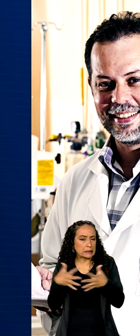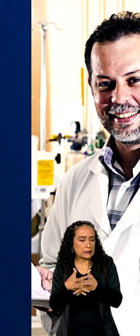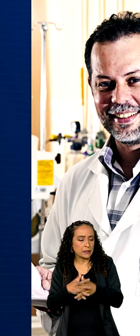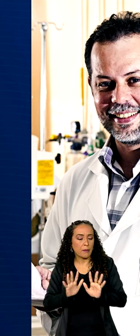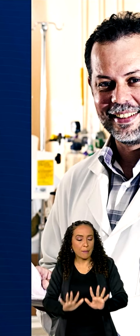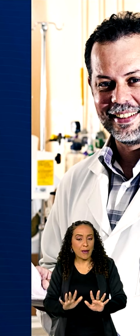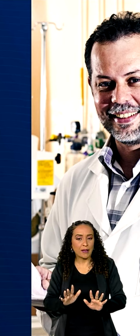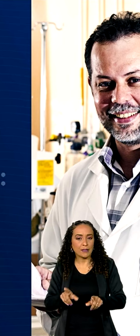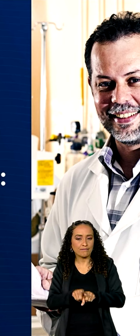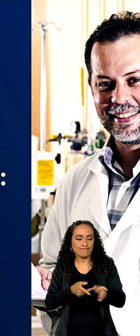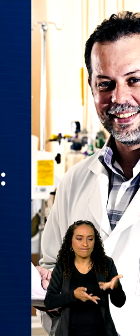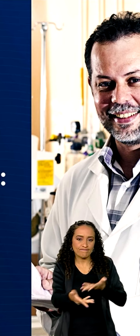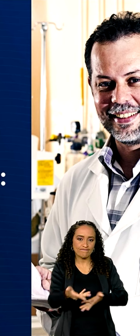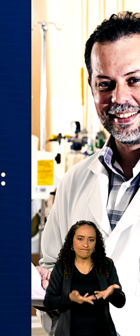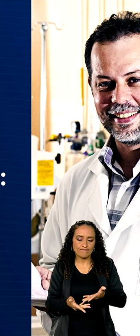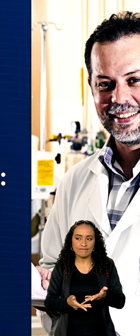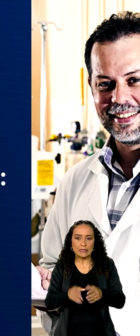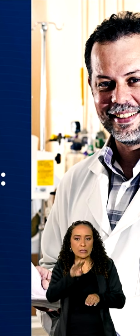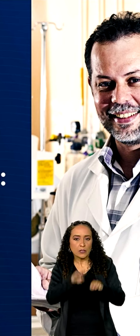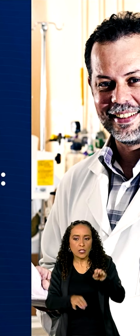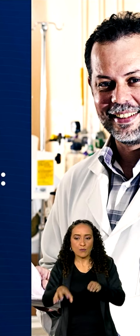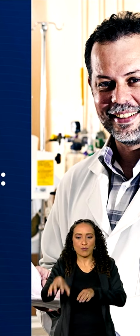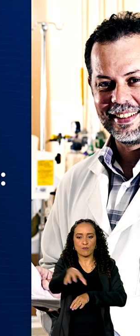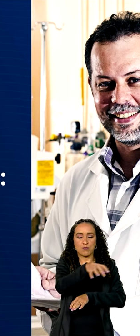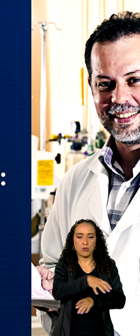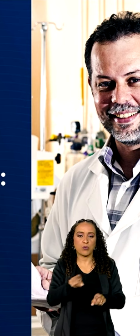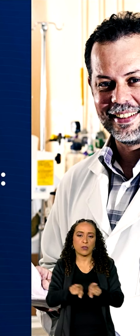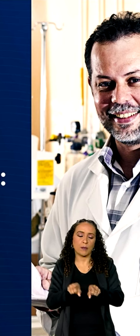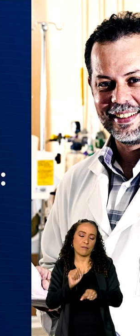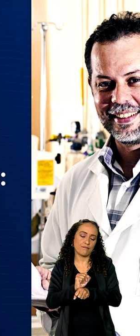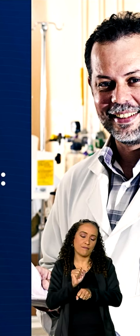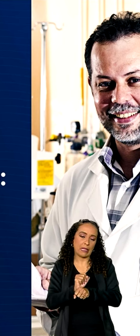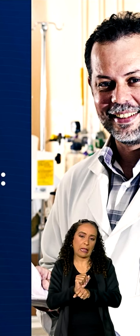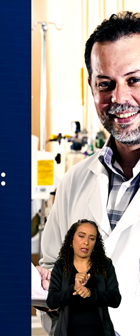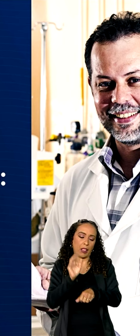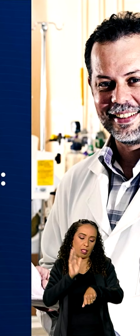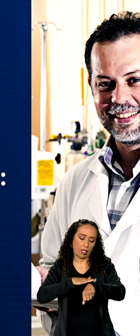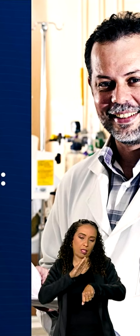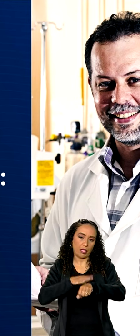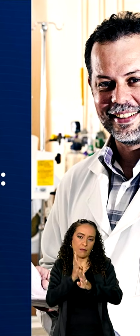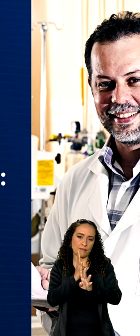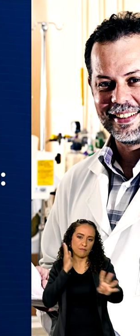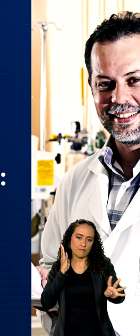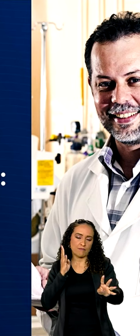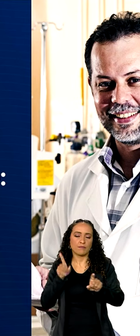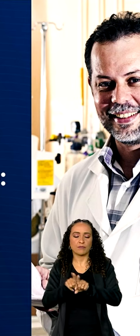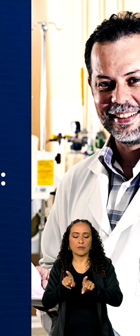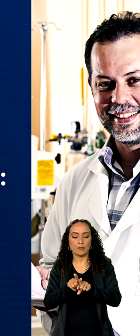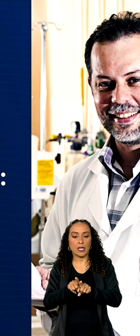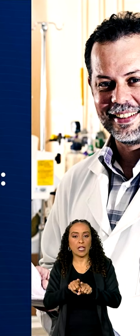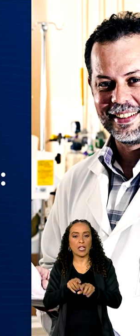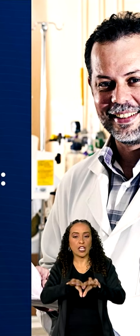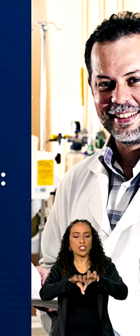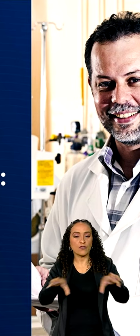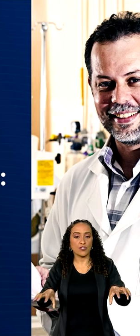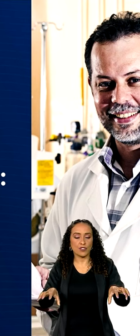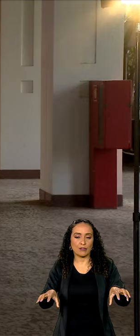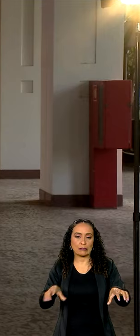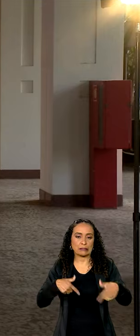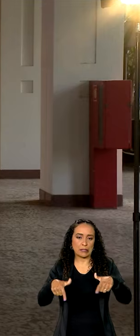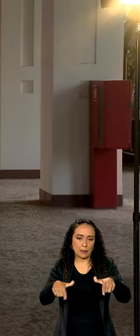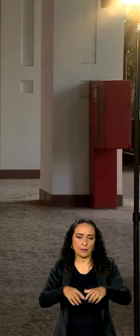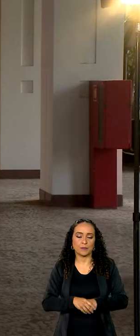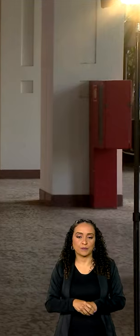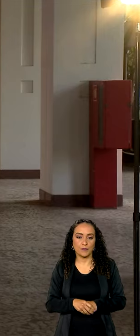tendo que lidar com as desigualdades regionais, com o tempo de espera para acesso a especialistas e com a fragmentação entre os serviços.